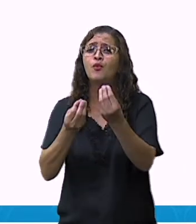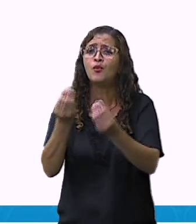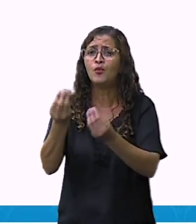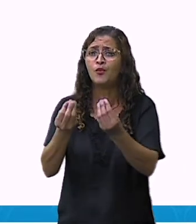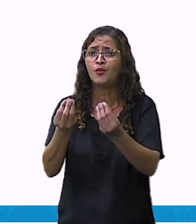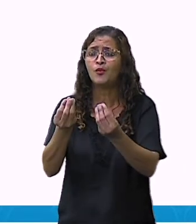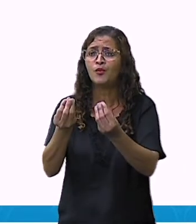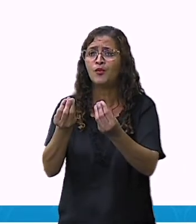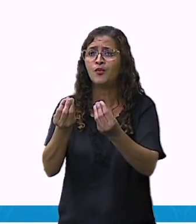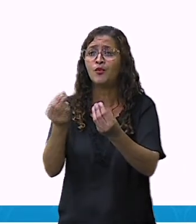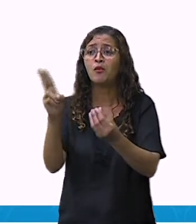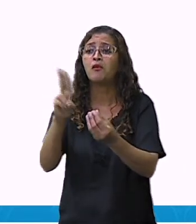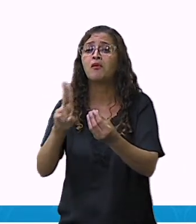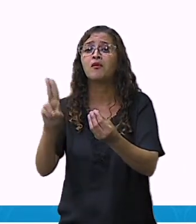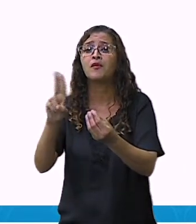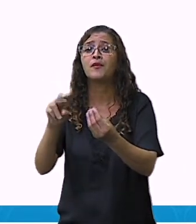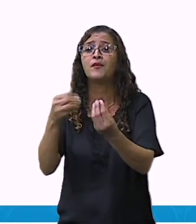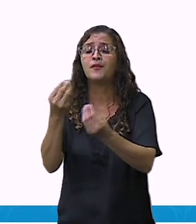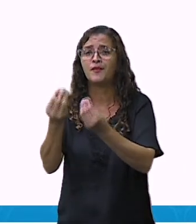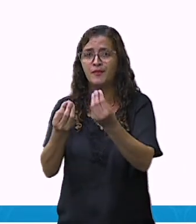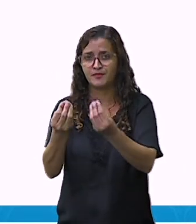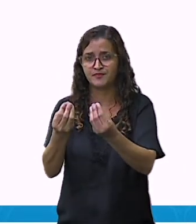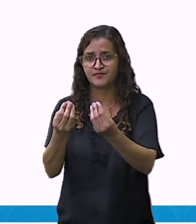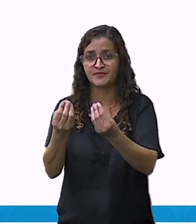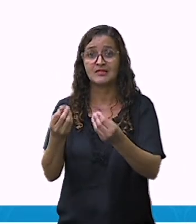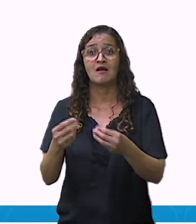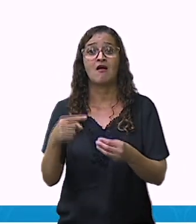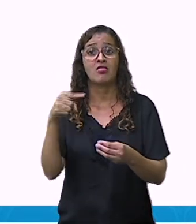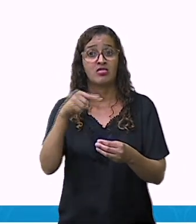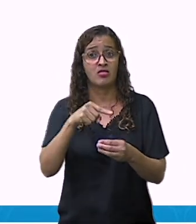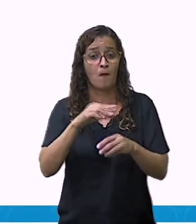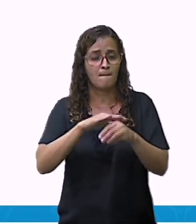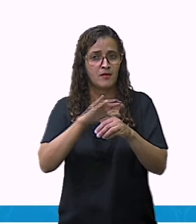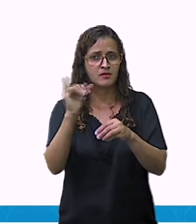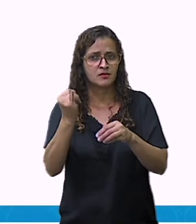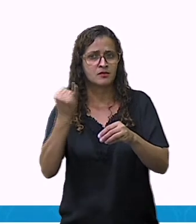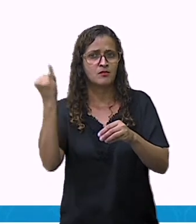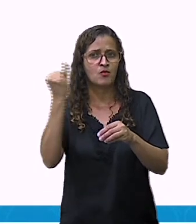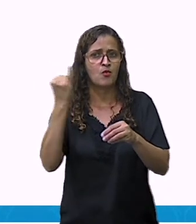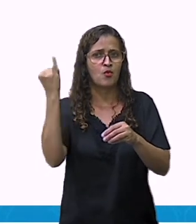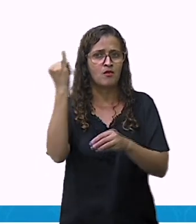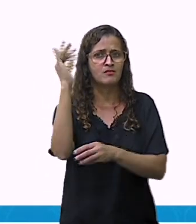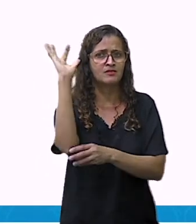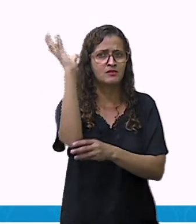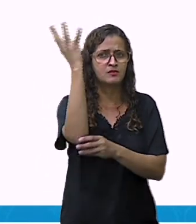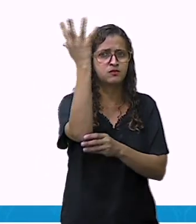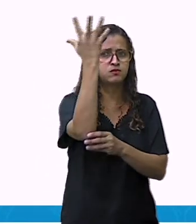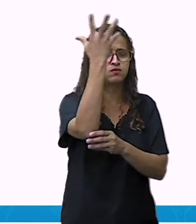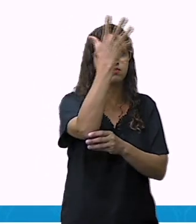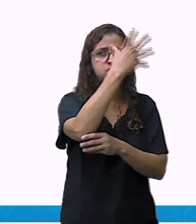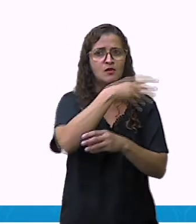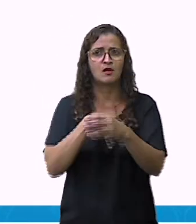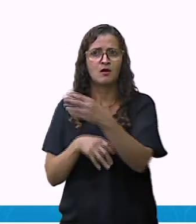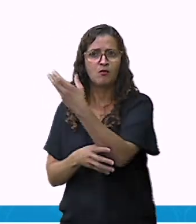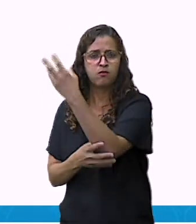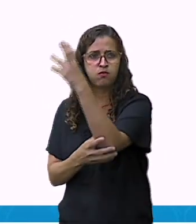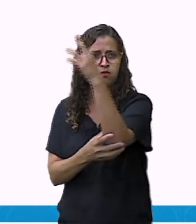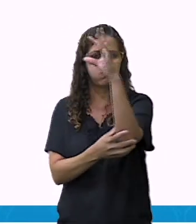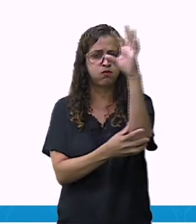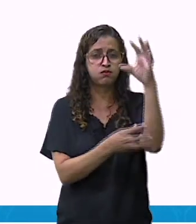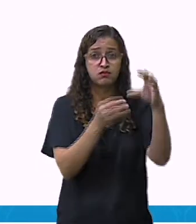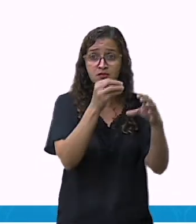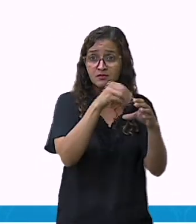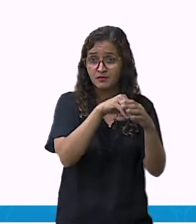importantes decompositores para a natureza. Uma vez que um